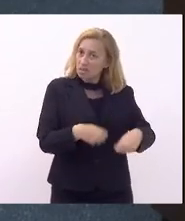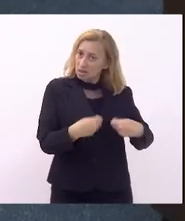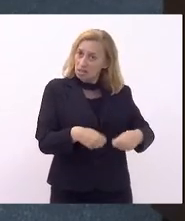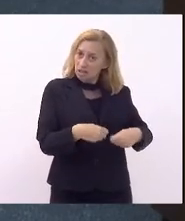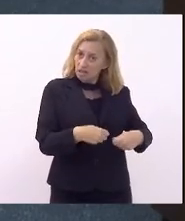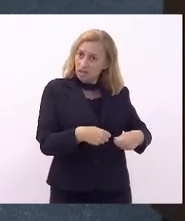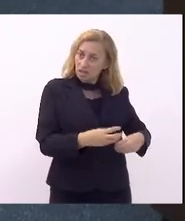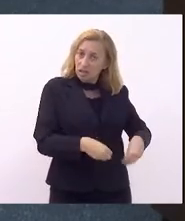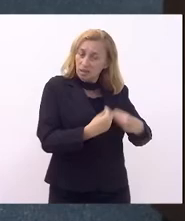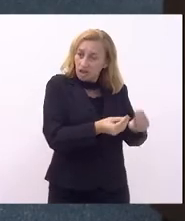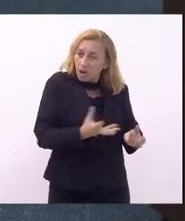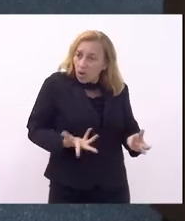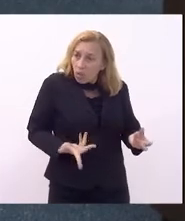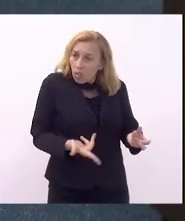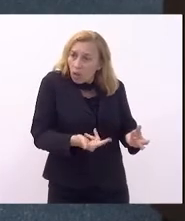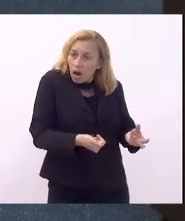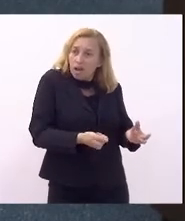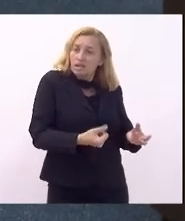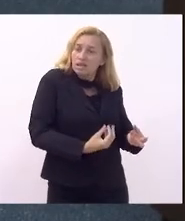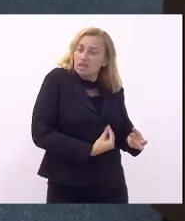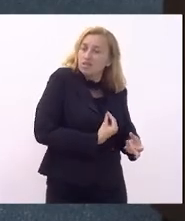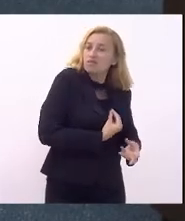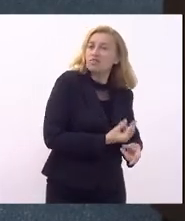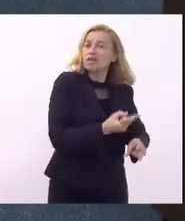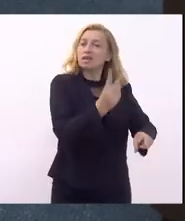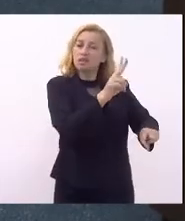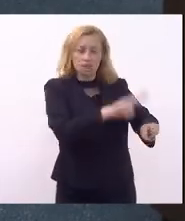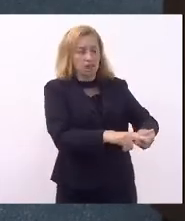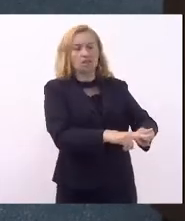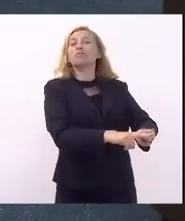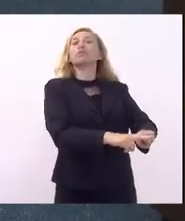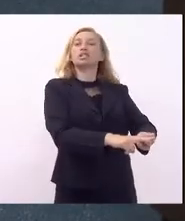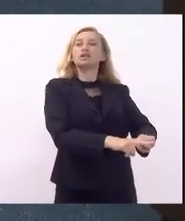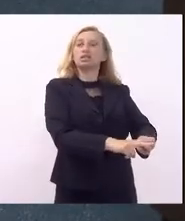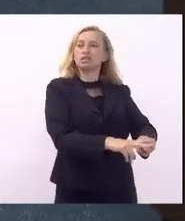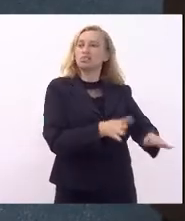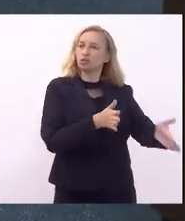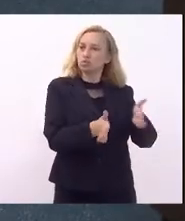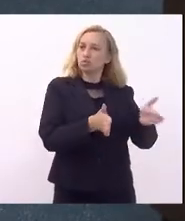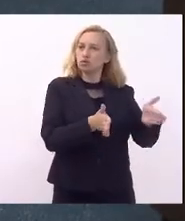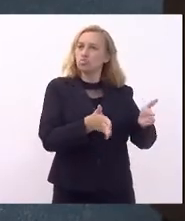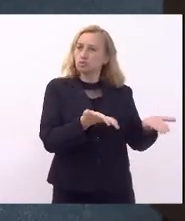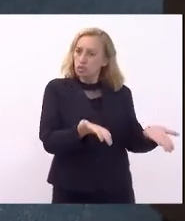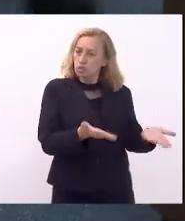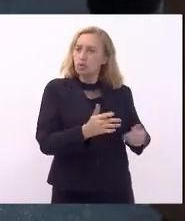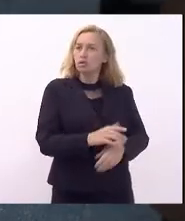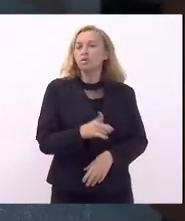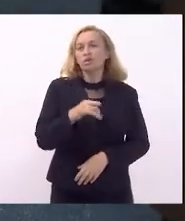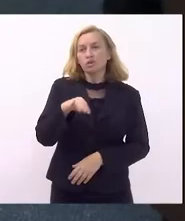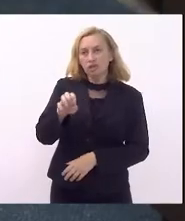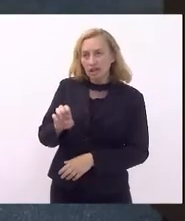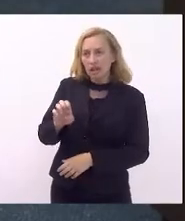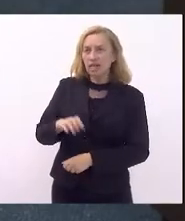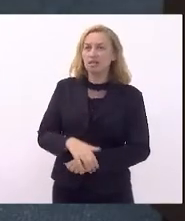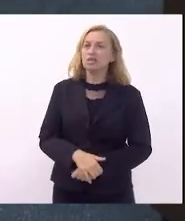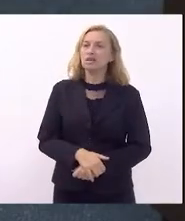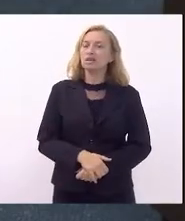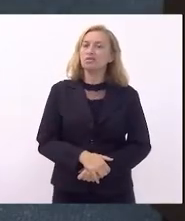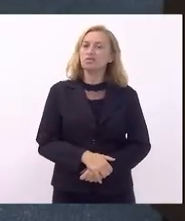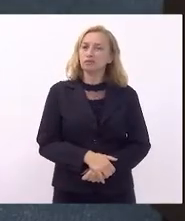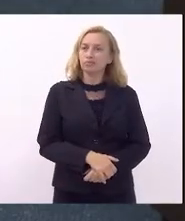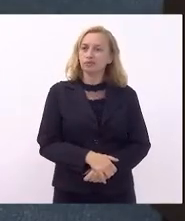que aquele intervalo de tempo, seja no sistema prisional, seja no sistema sócio-educativo, vai